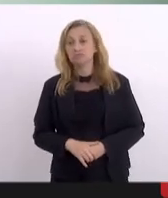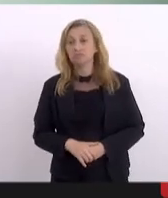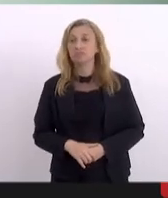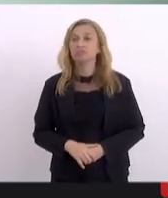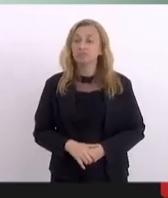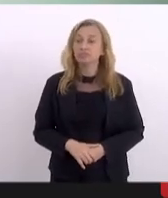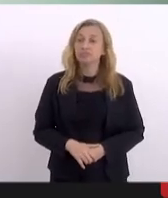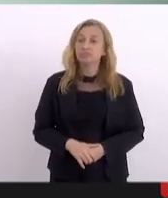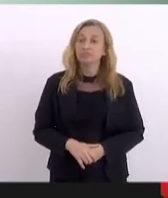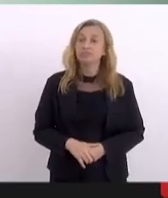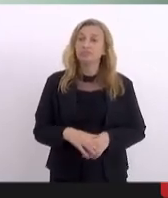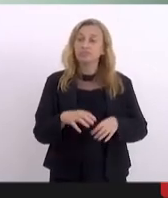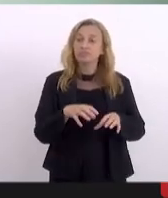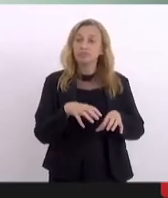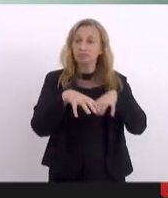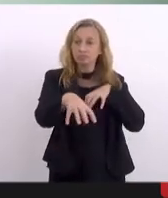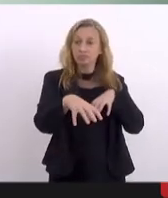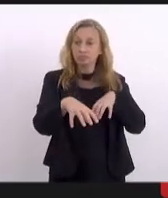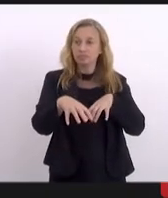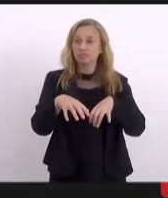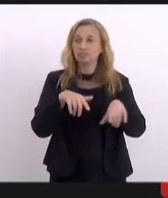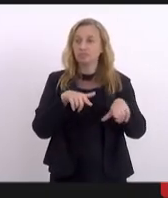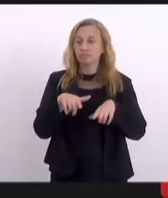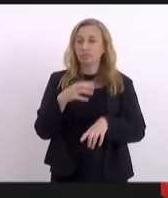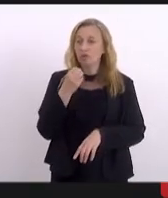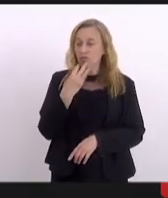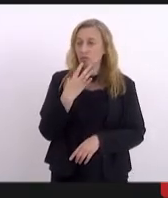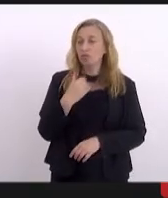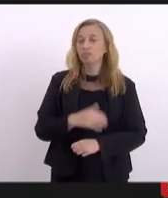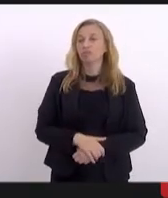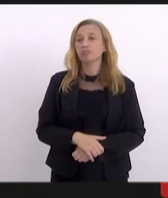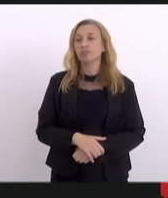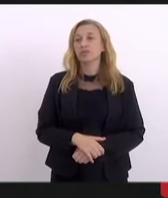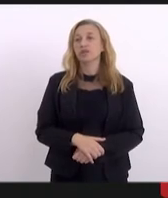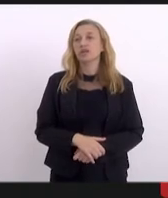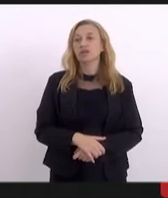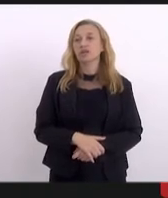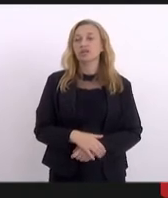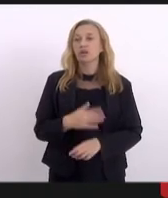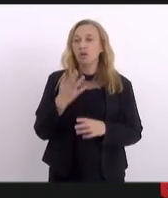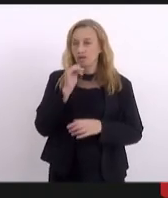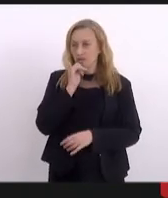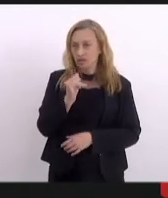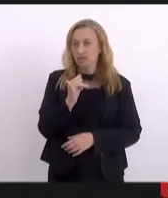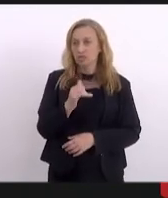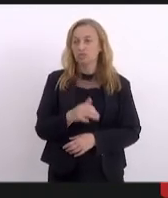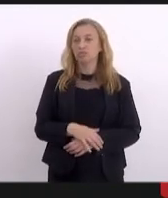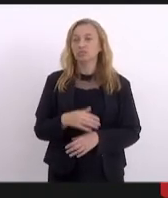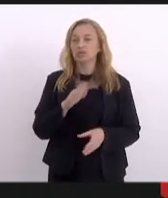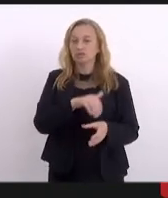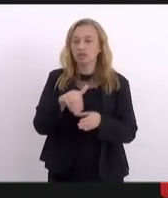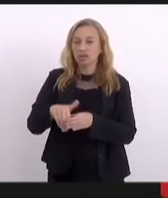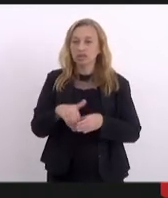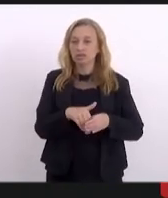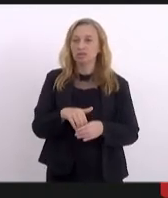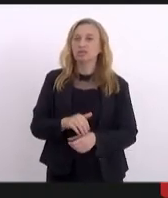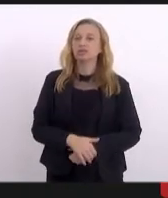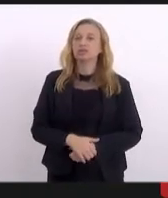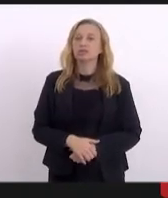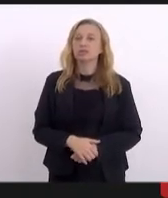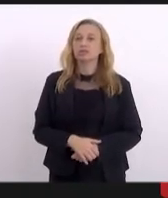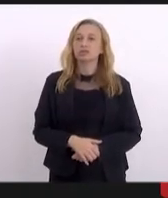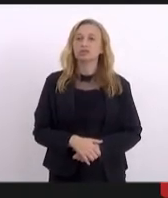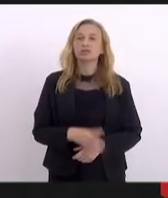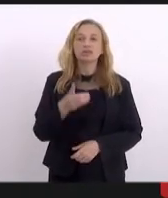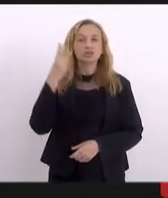sistema remoto, que não foi ruim. Está bem? Então, era esse aviso, colocar em votação. Deputada, eu já disse aqui, dá